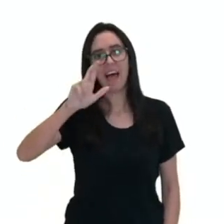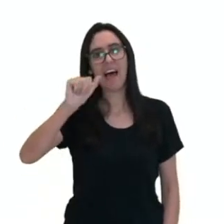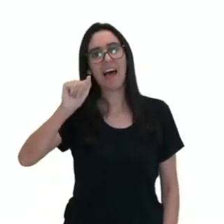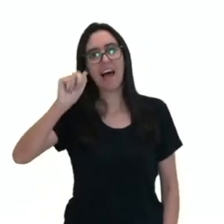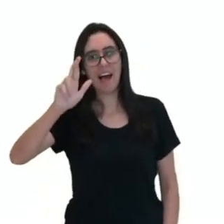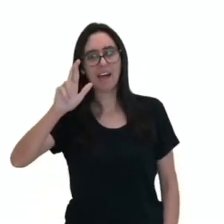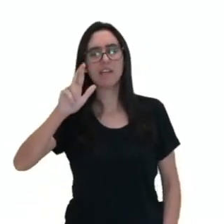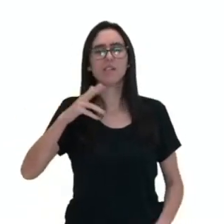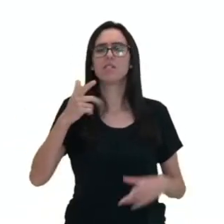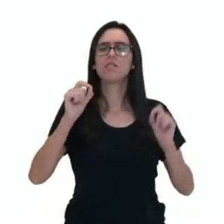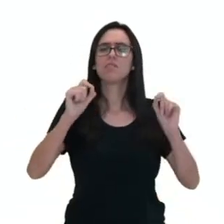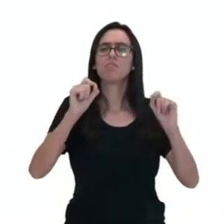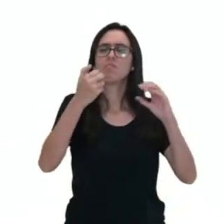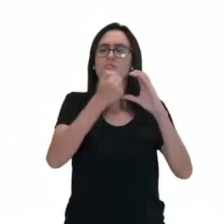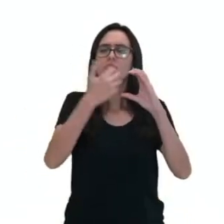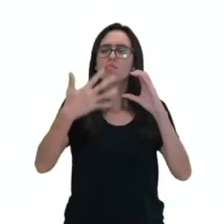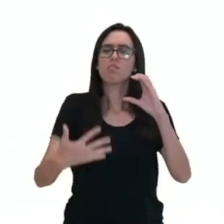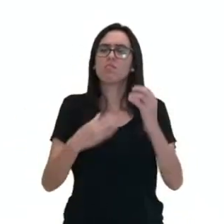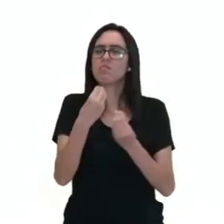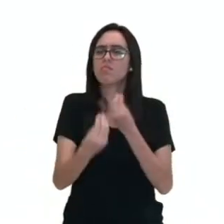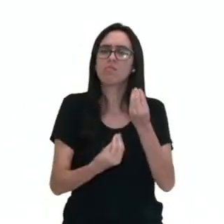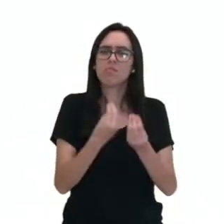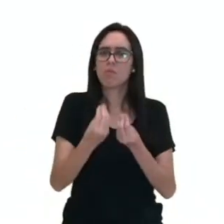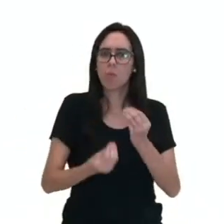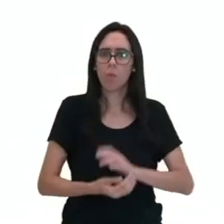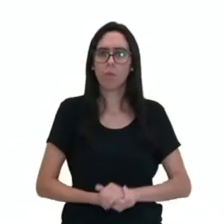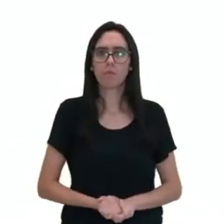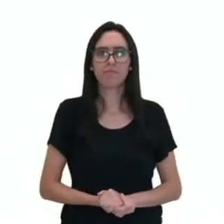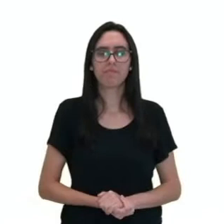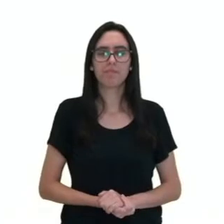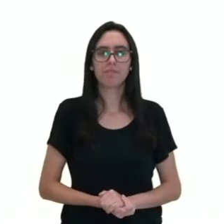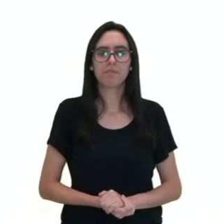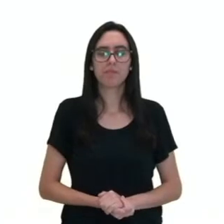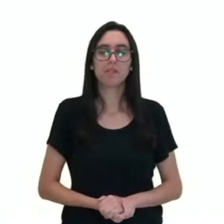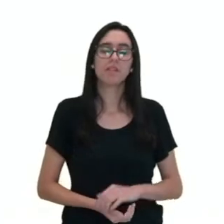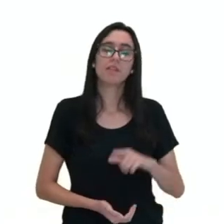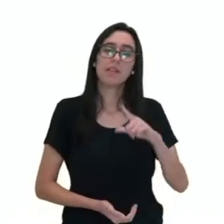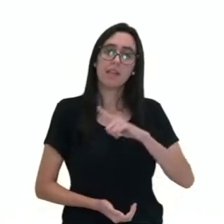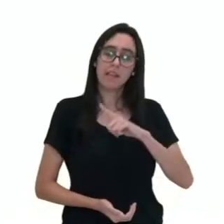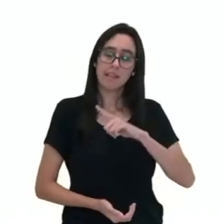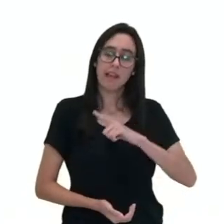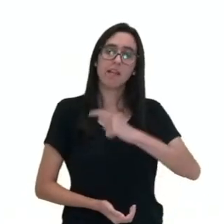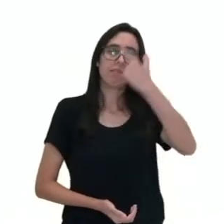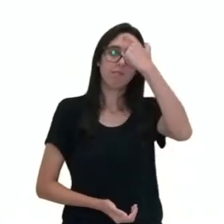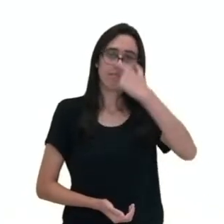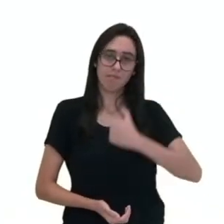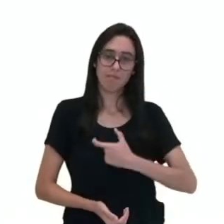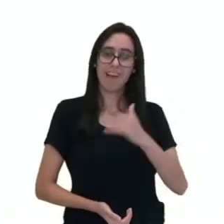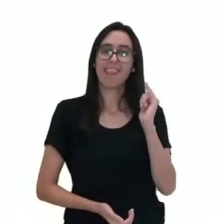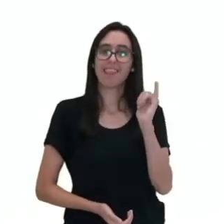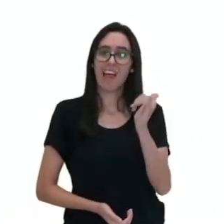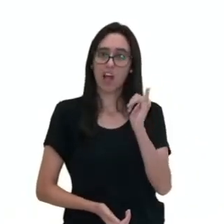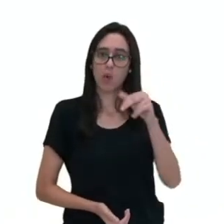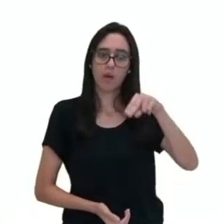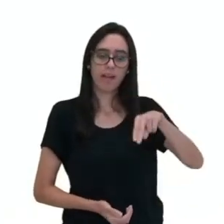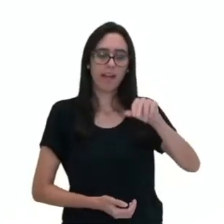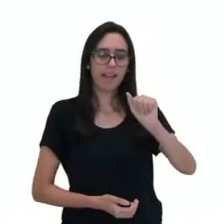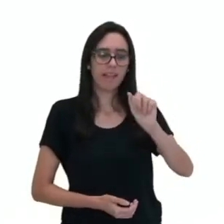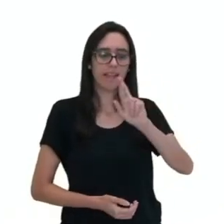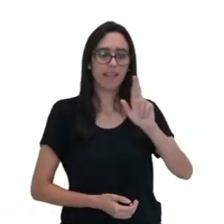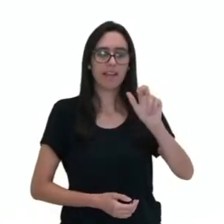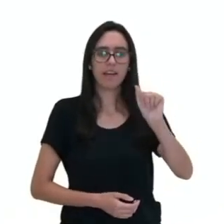elementos da narrativa? Então o que o leitor precisa saber? A gente tem que ter o narrador, esse narrador ele pode participar ou não dos